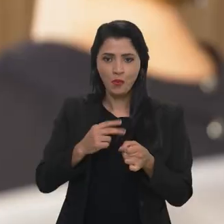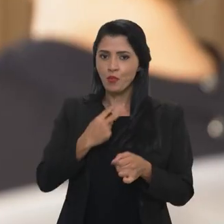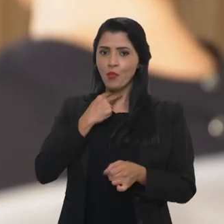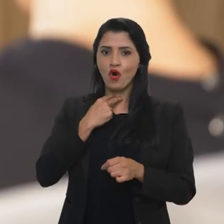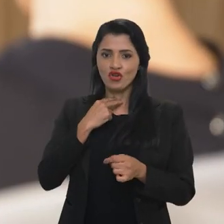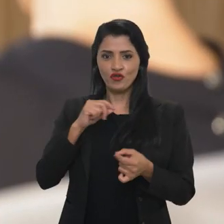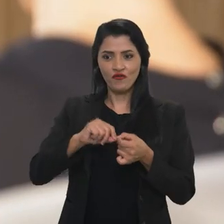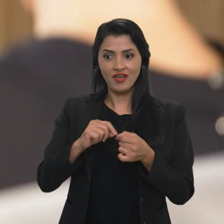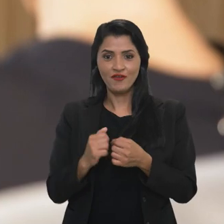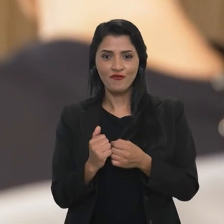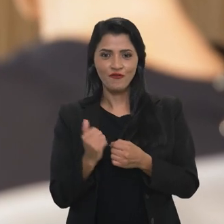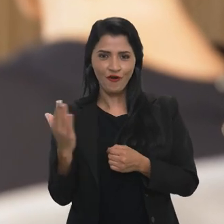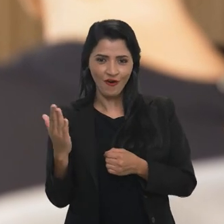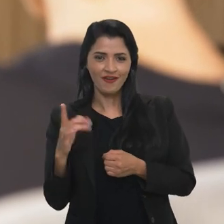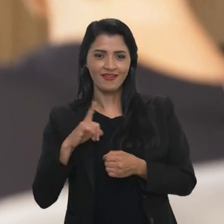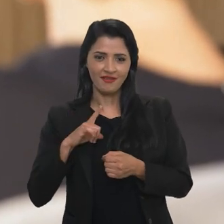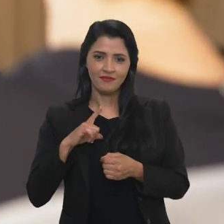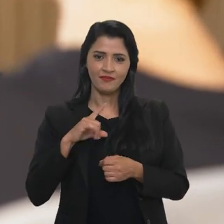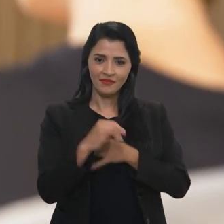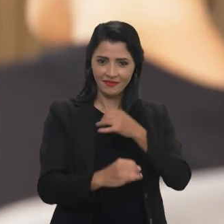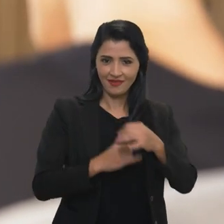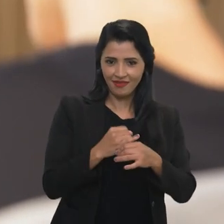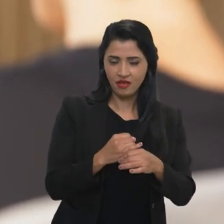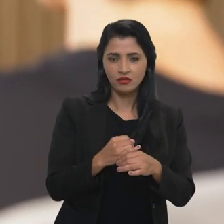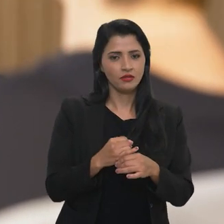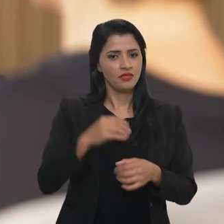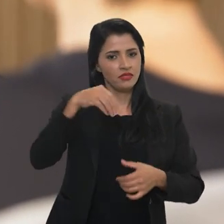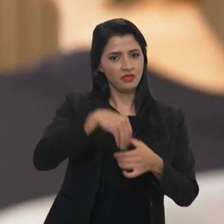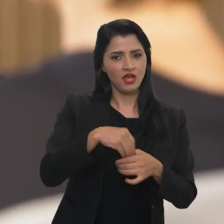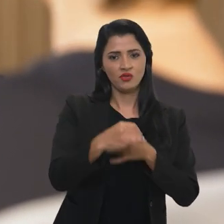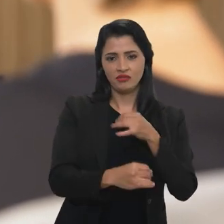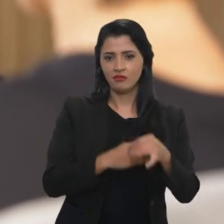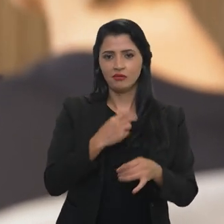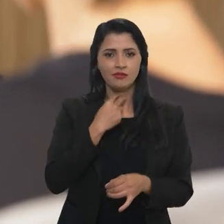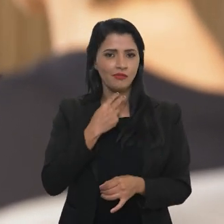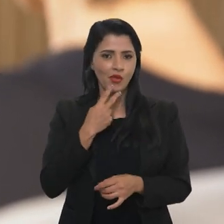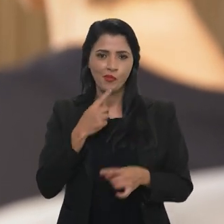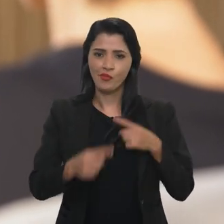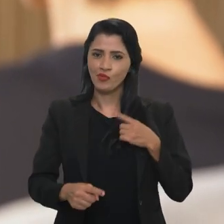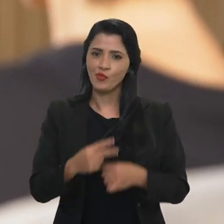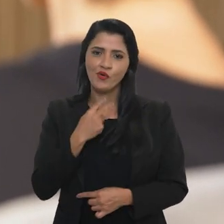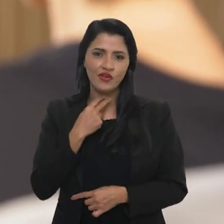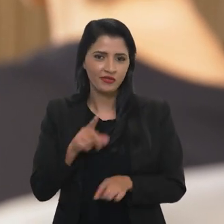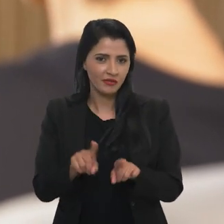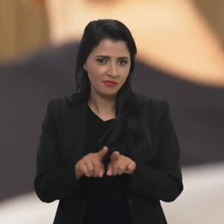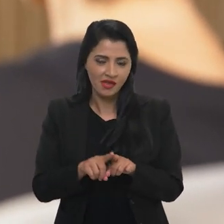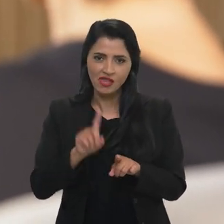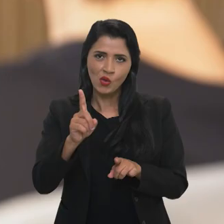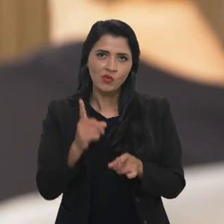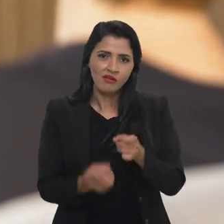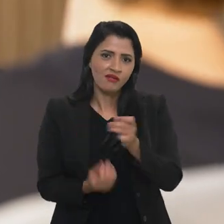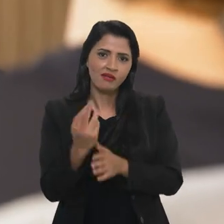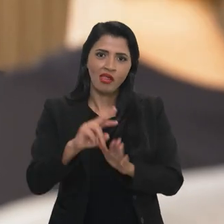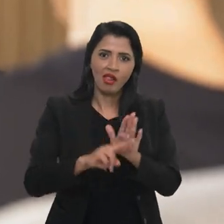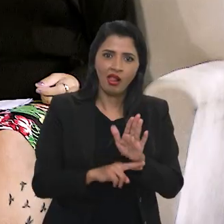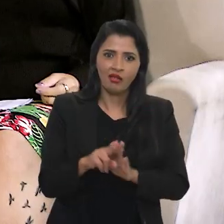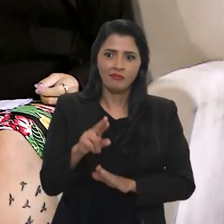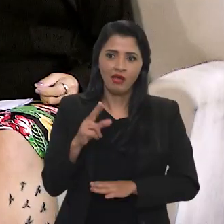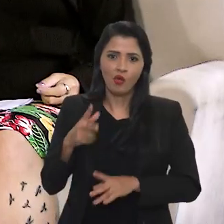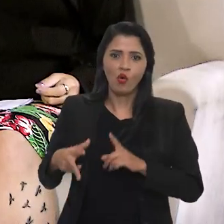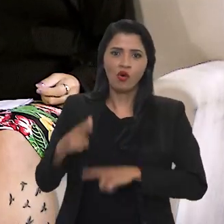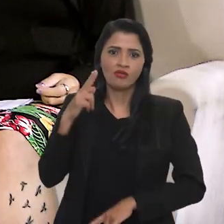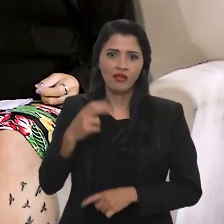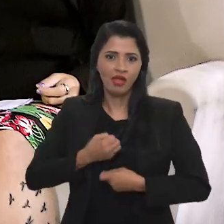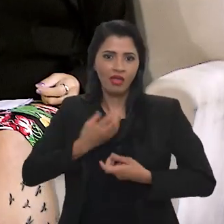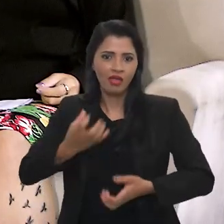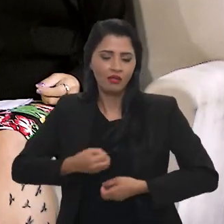da rede social, fora do ambiente online, também não deve ser feito no ambiente digital. Então, na verdade, a gente não está criando restrições à liberdade de